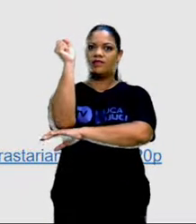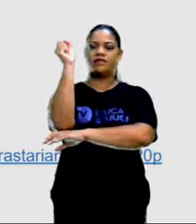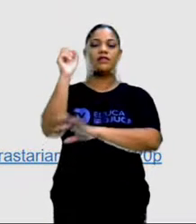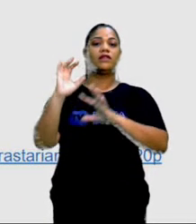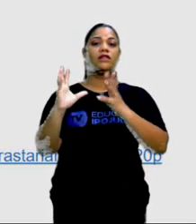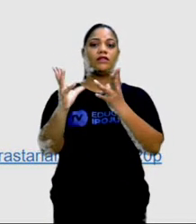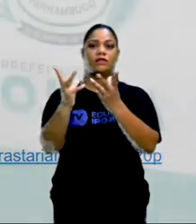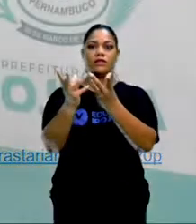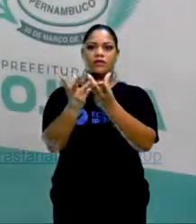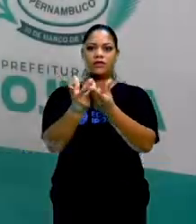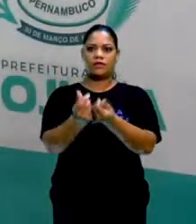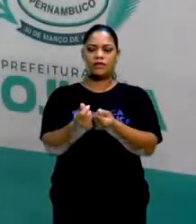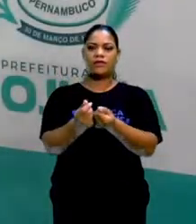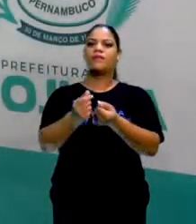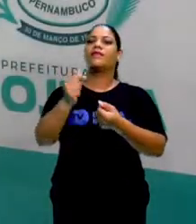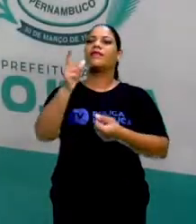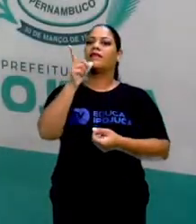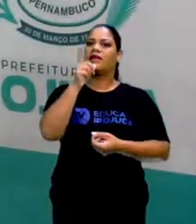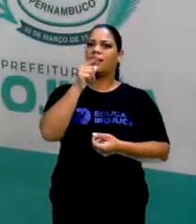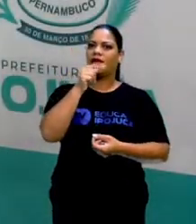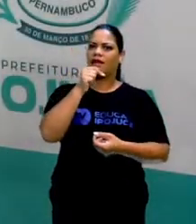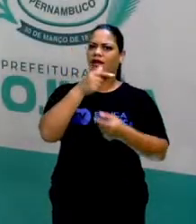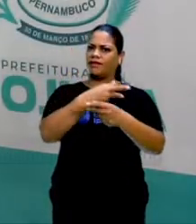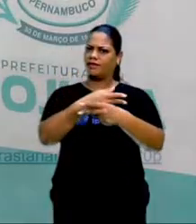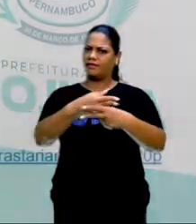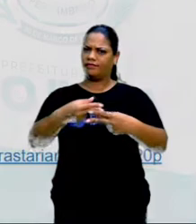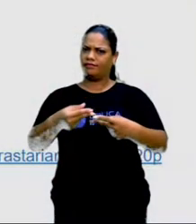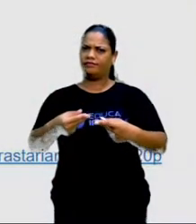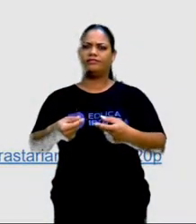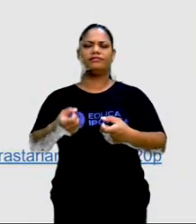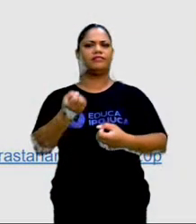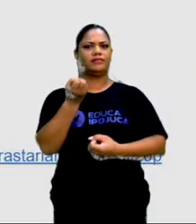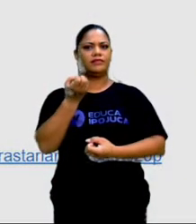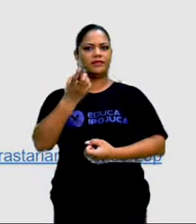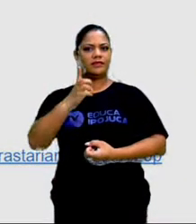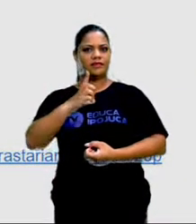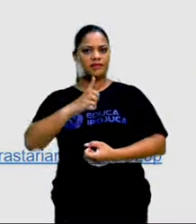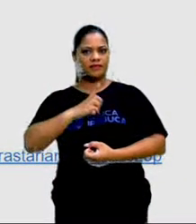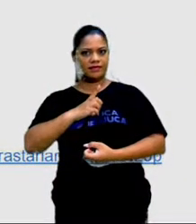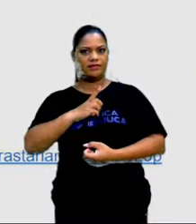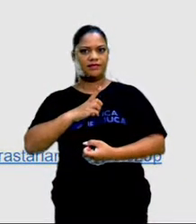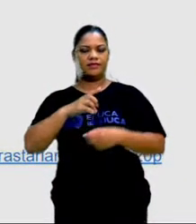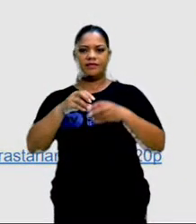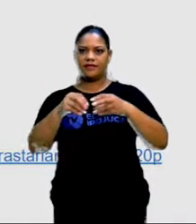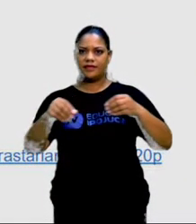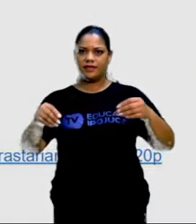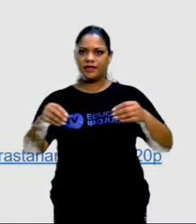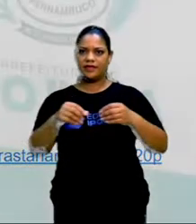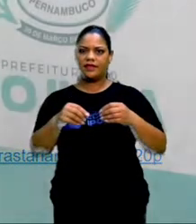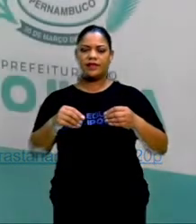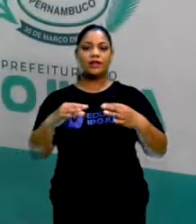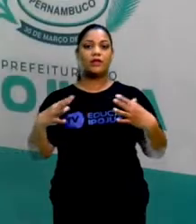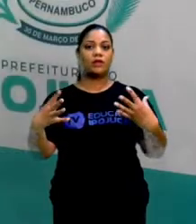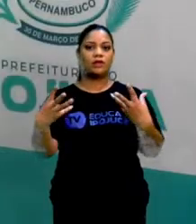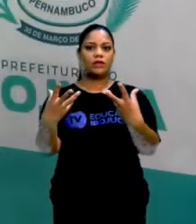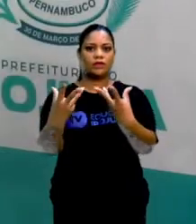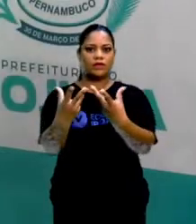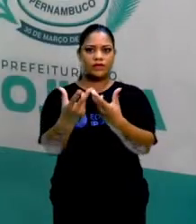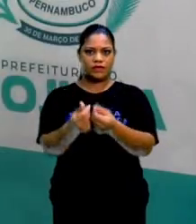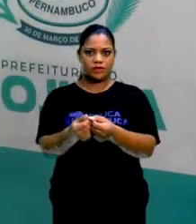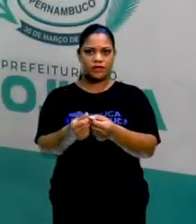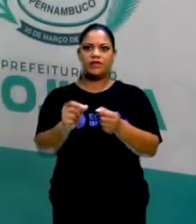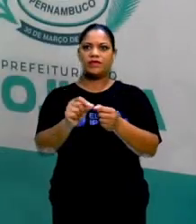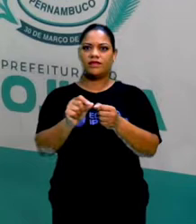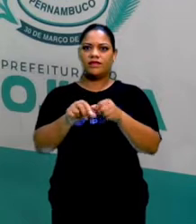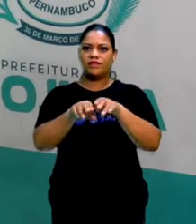um conjunto. Tanto a água como os nutrientes. Também a relação com bactérias e fungos. Tudo isso é que faz